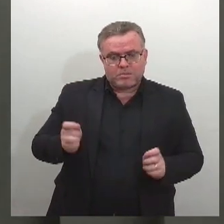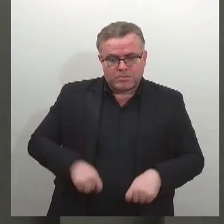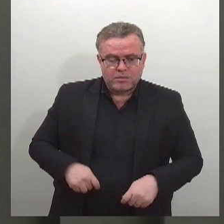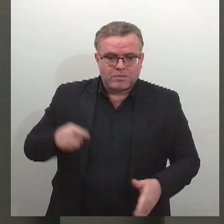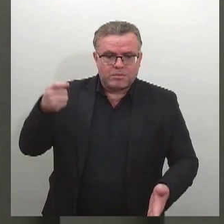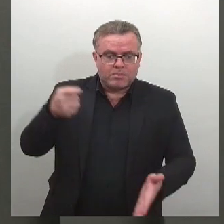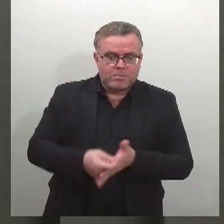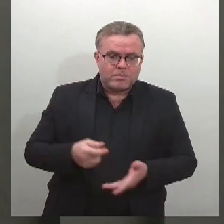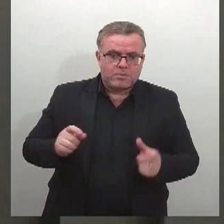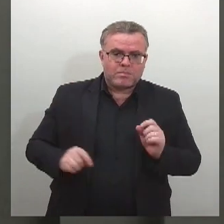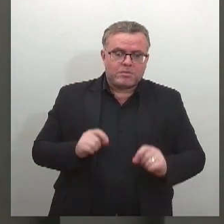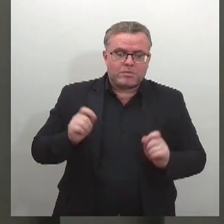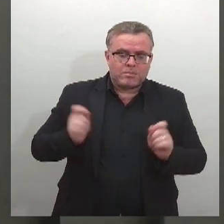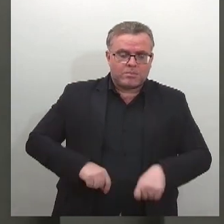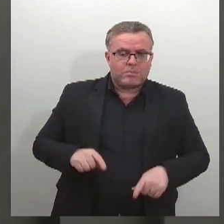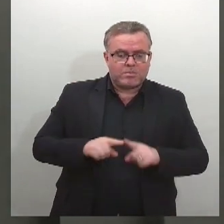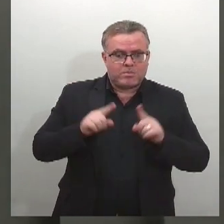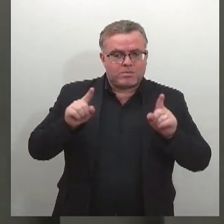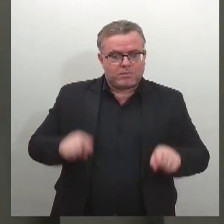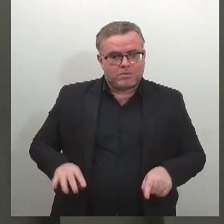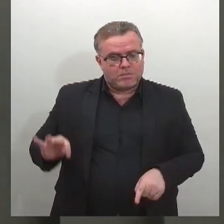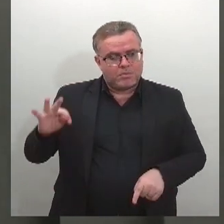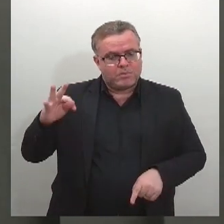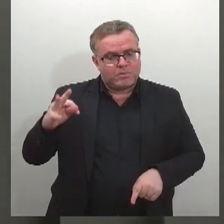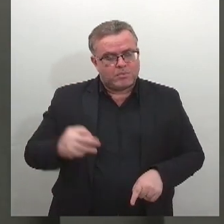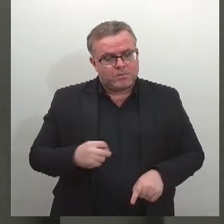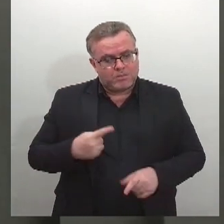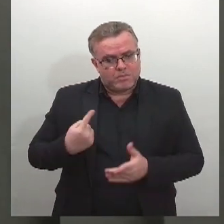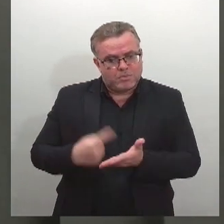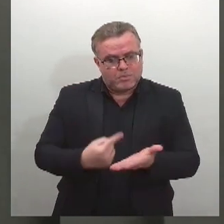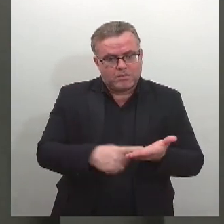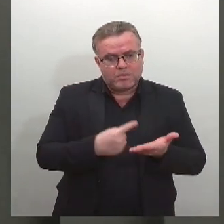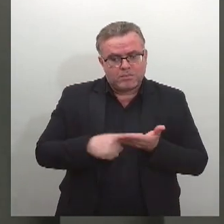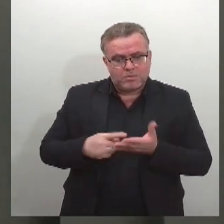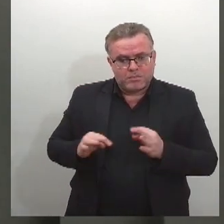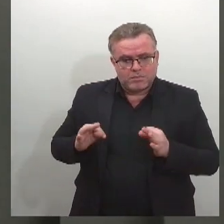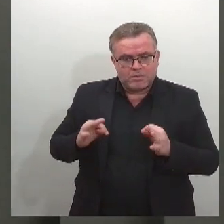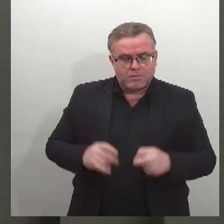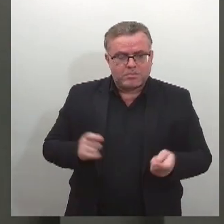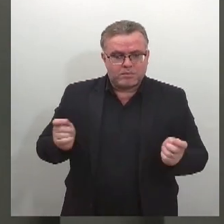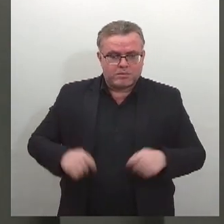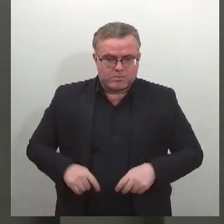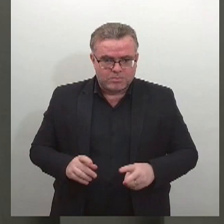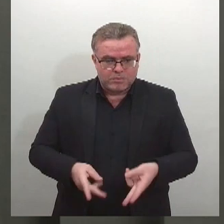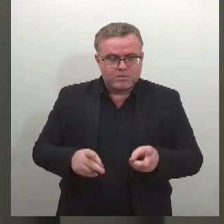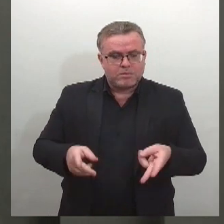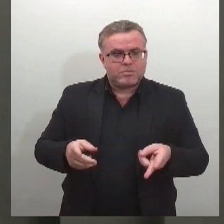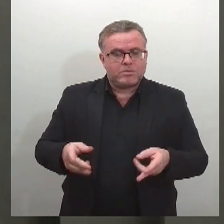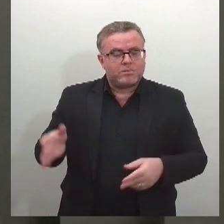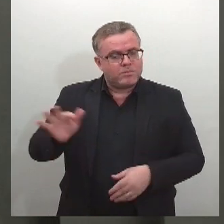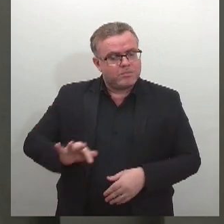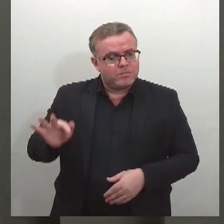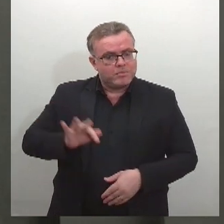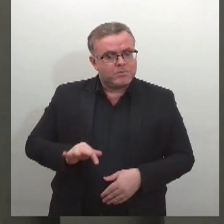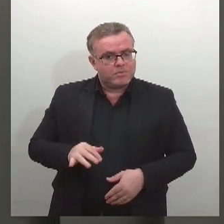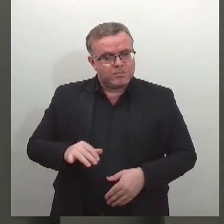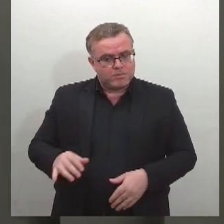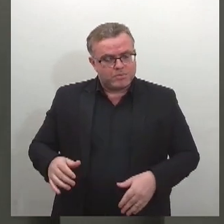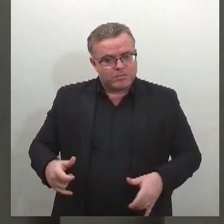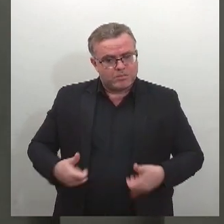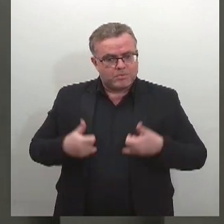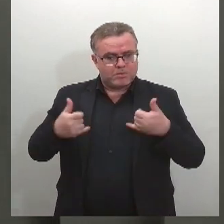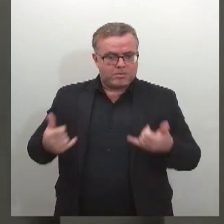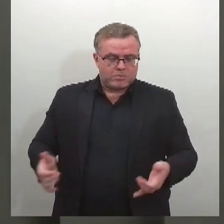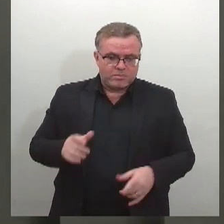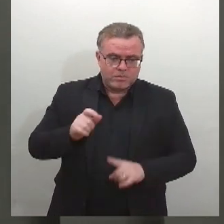servidores das demais secretarias, empresas, autarquias e fundações. Para os aniversariantes do mês de agosto,